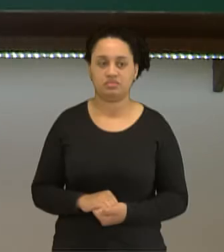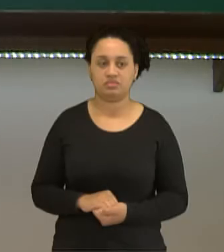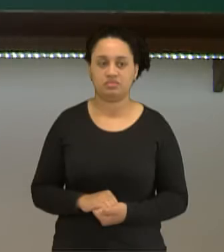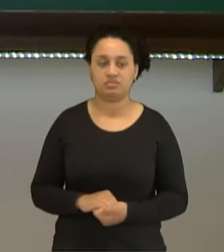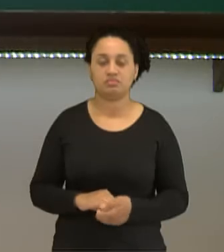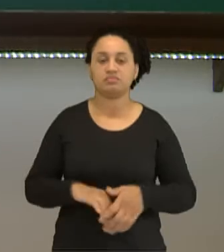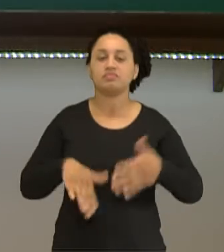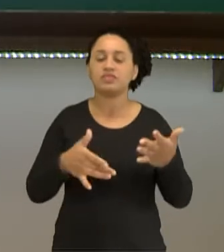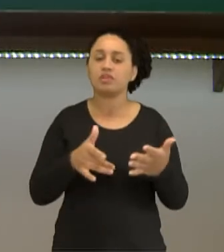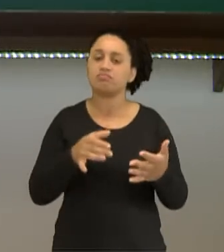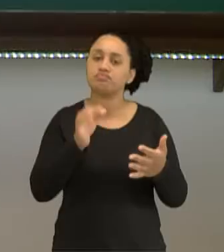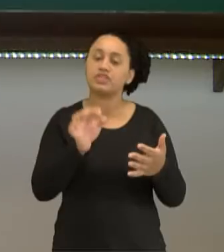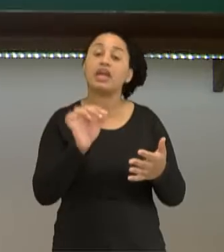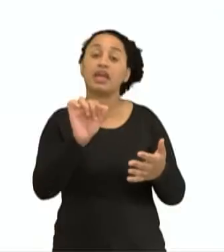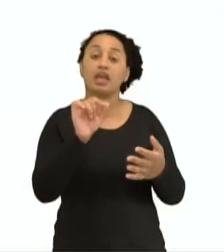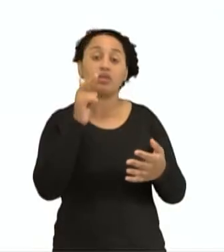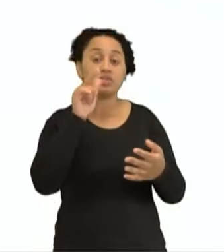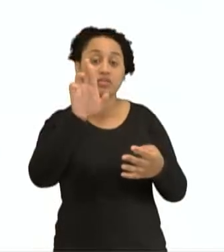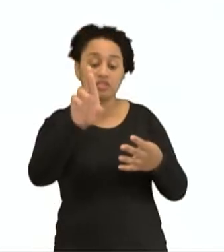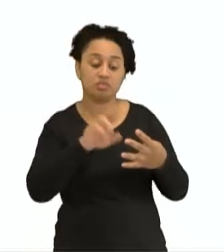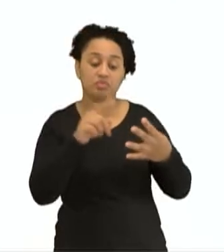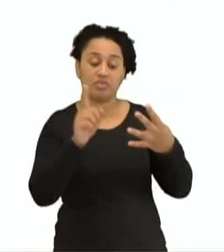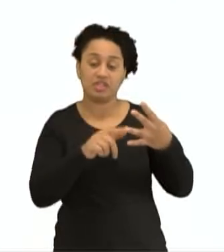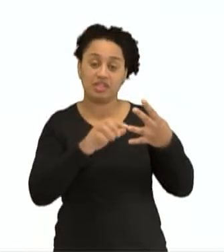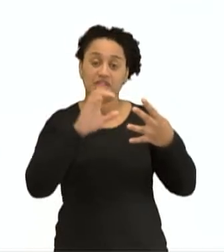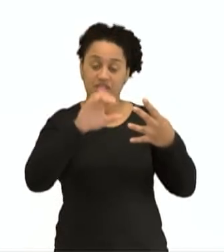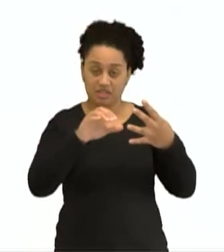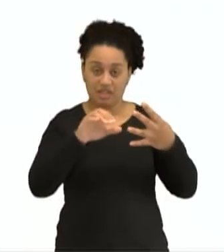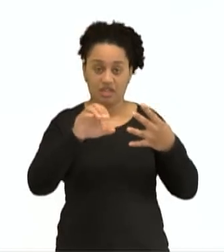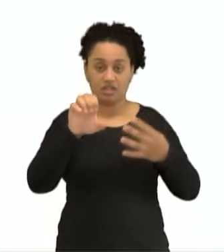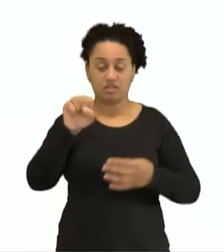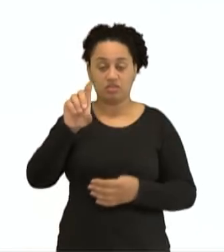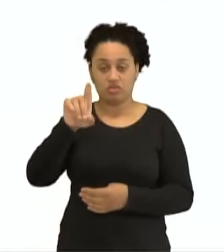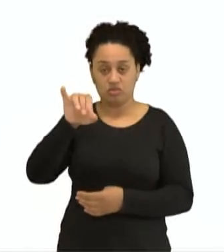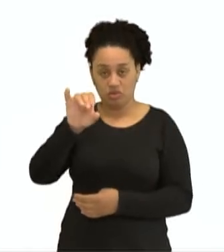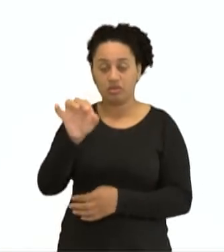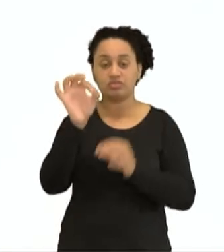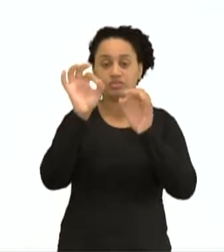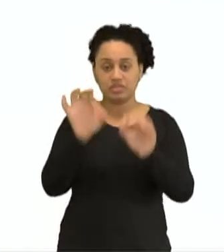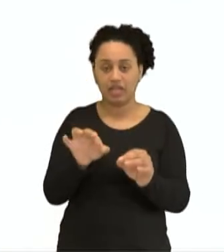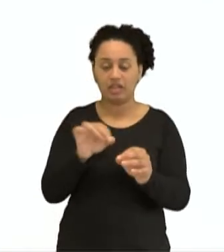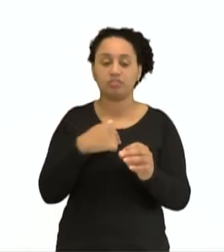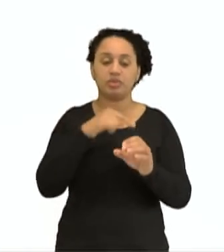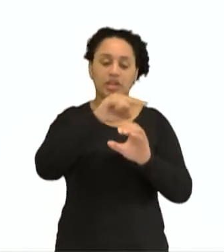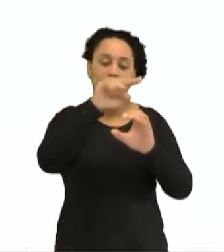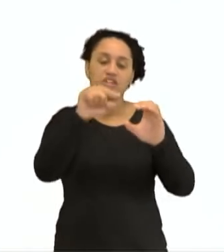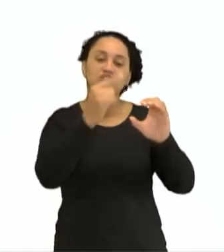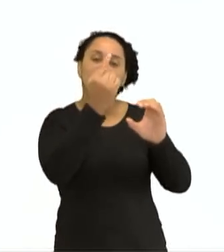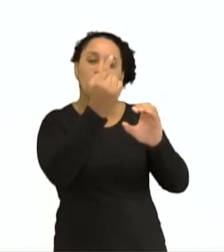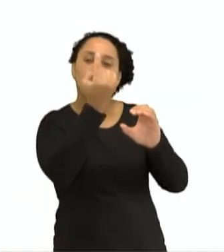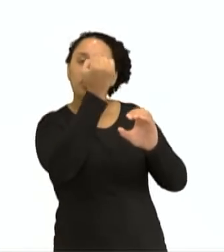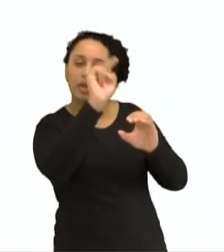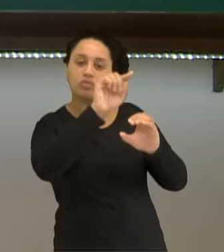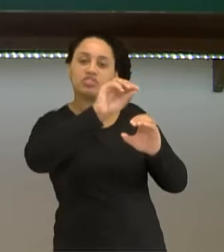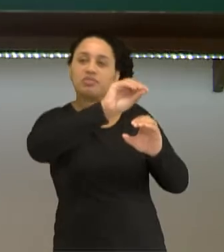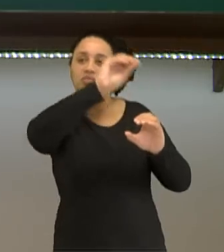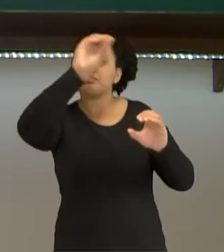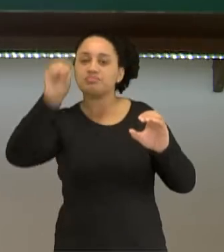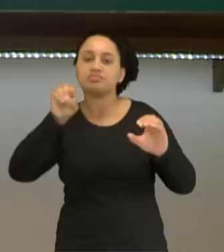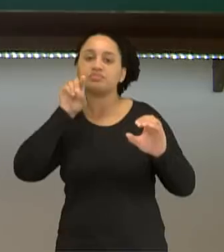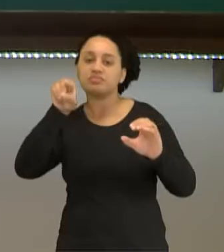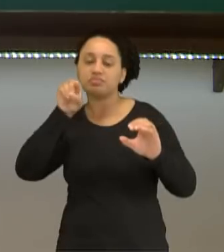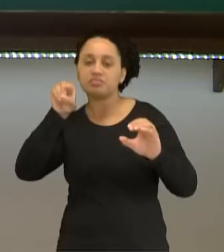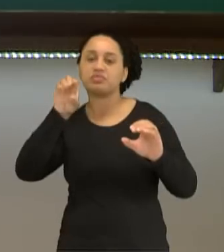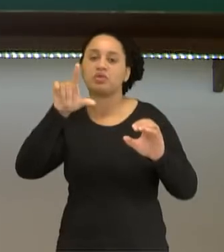É isso aí, pessoal. Quem respondeu o sódio, acertou. O sódio tinha um elétron na última camada e passou para o cloro.